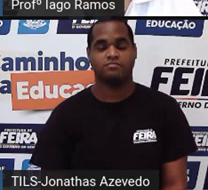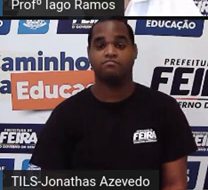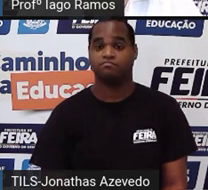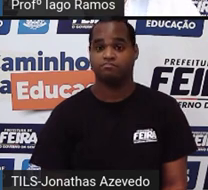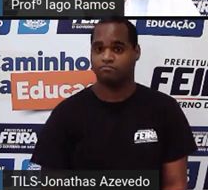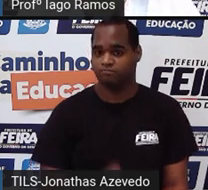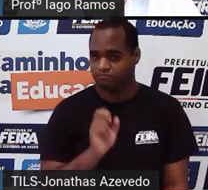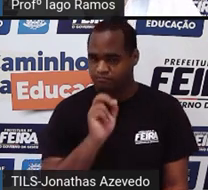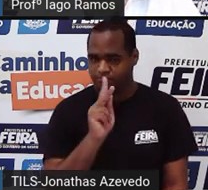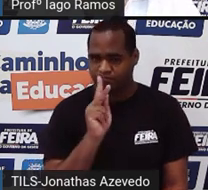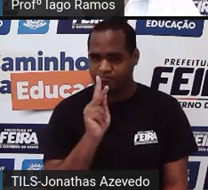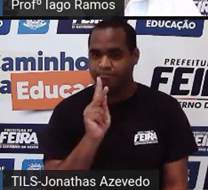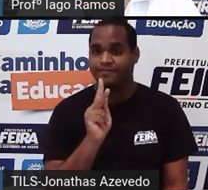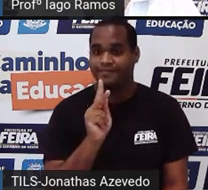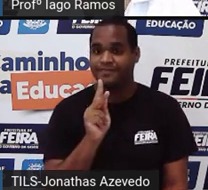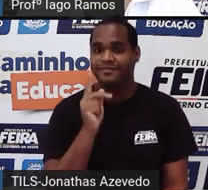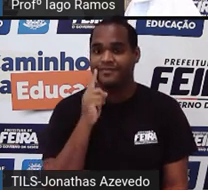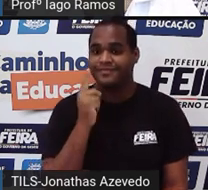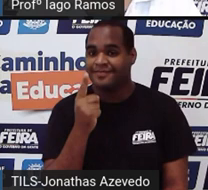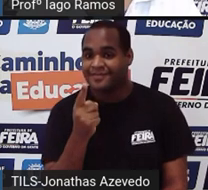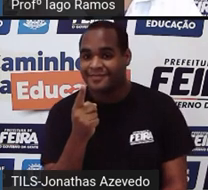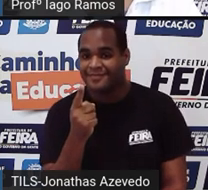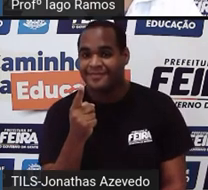Prontinho. E aí?